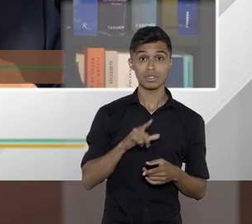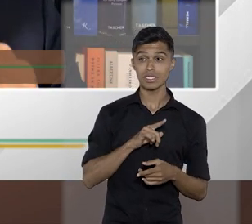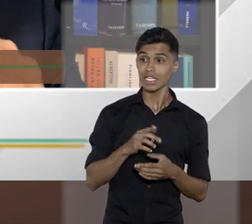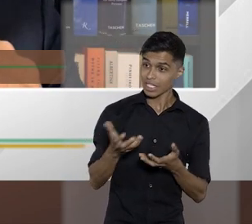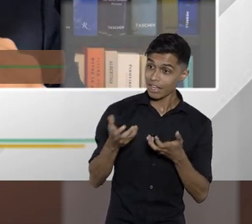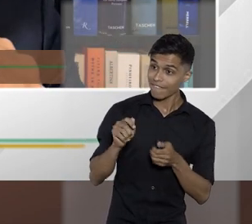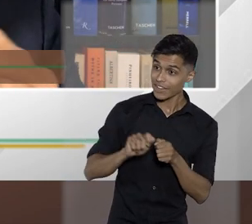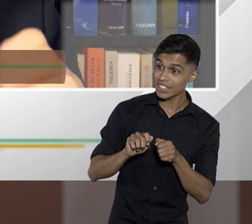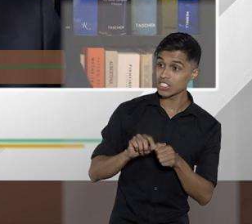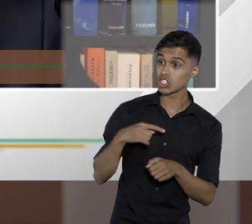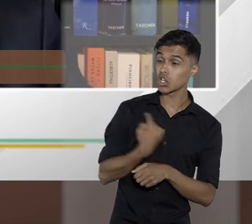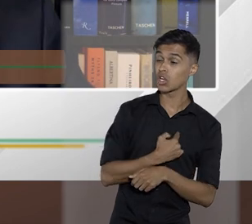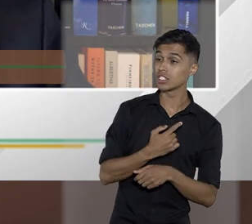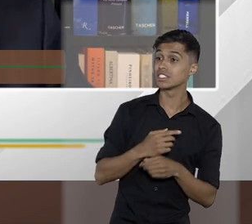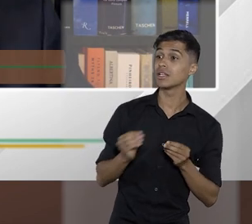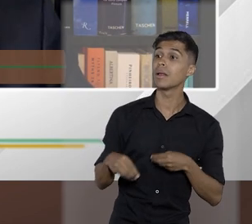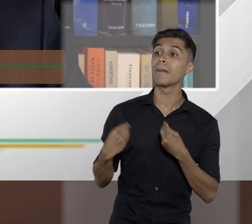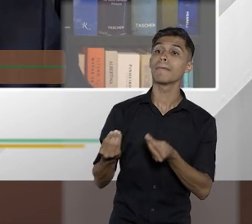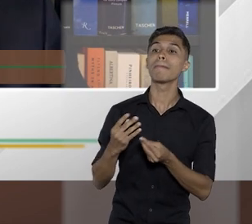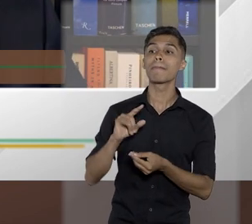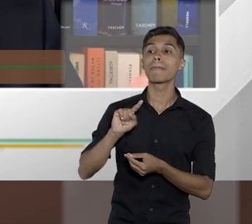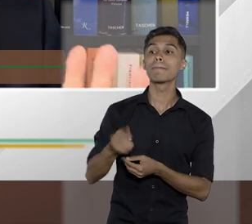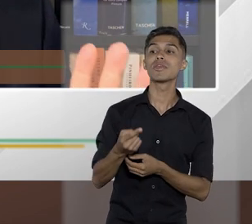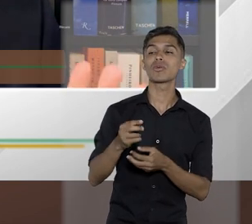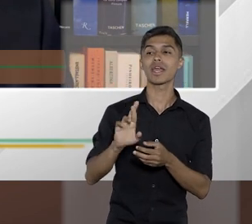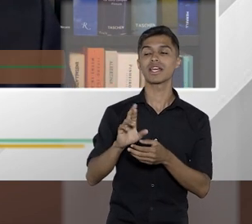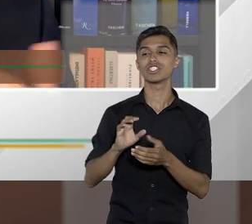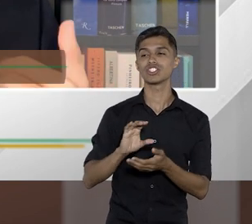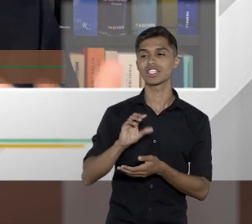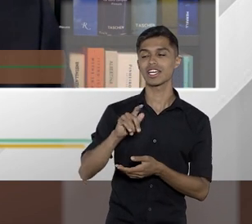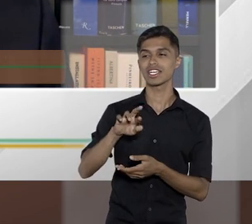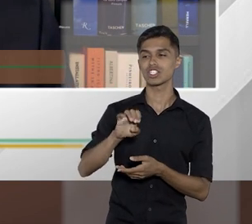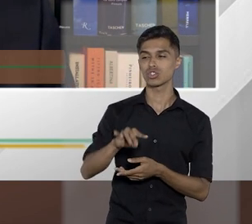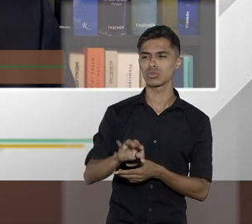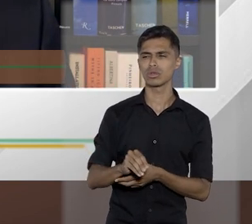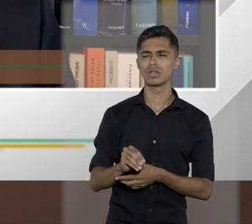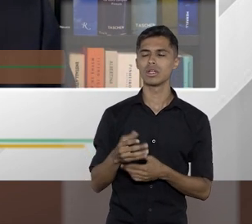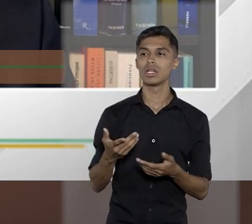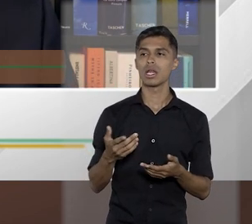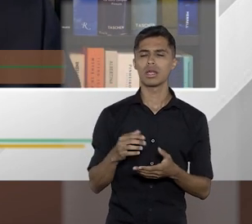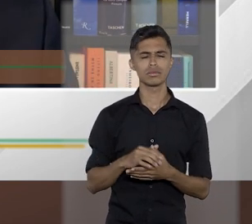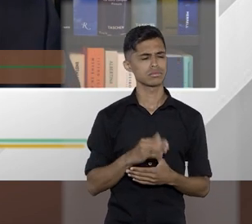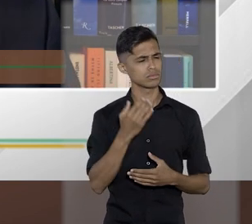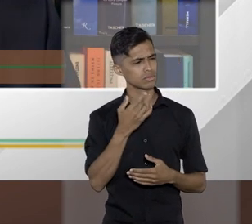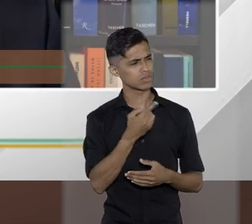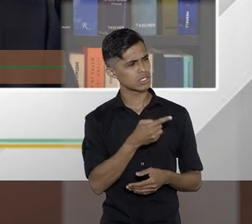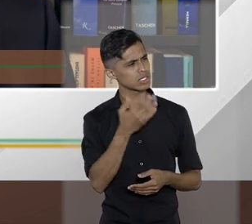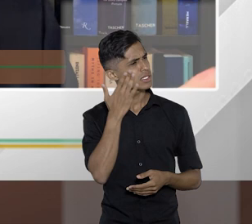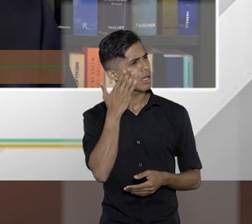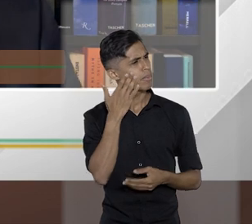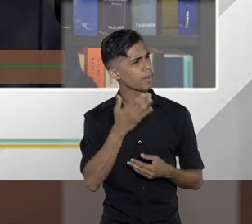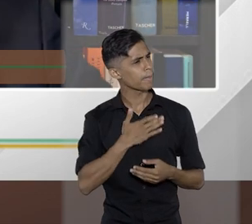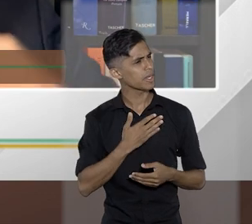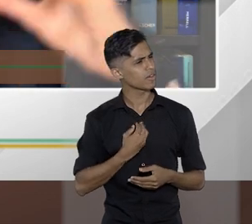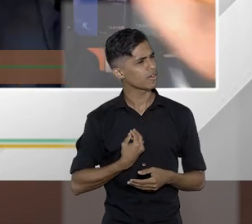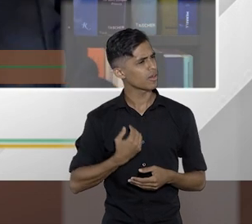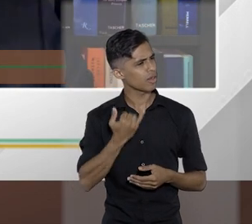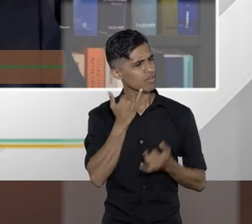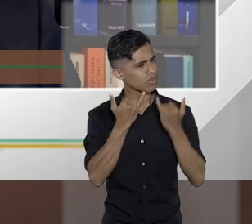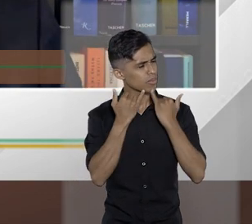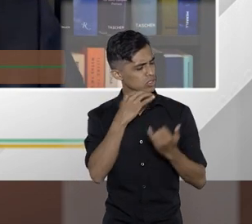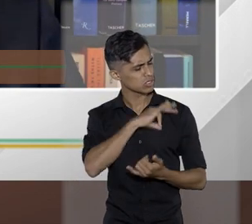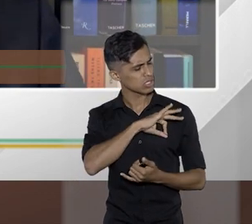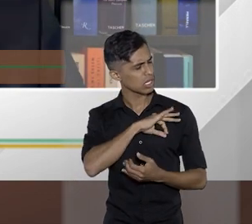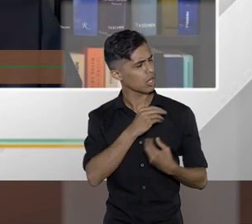fazer a gente te dá tantos mil de crédito mas peraí como é que ele sabe quanto é que eu ganho será que ele acessou os bancos de dados